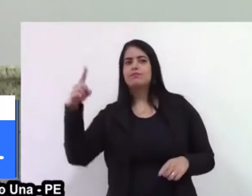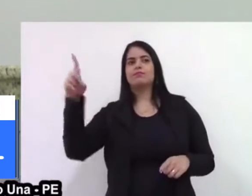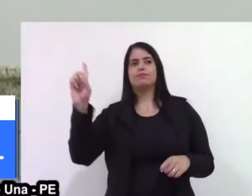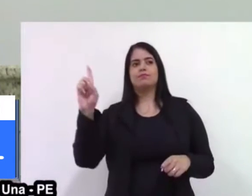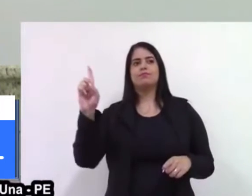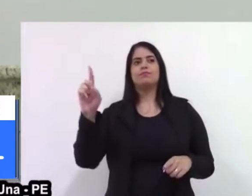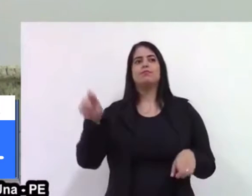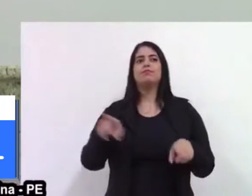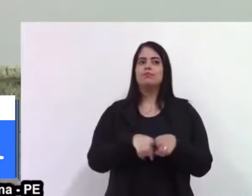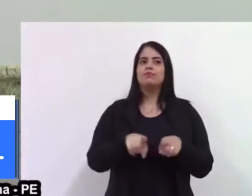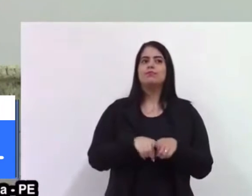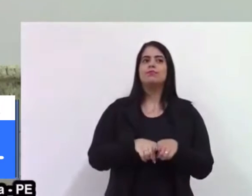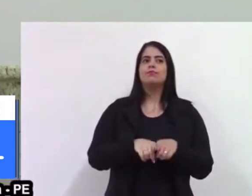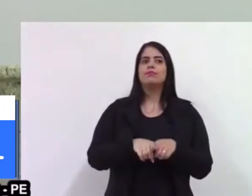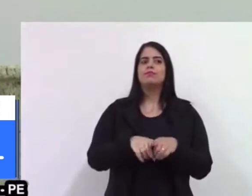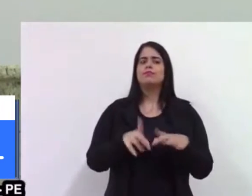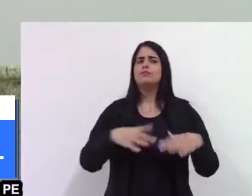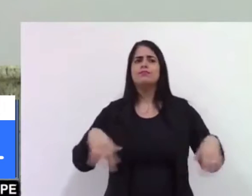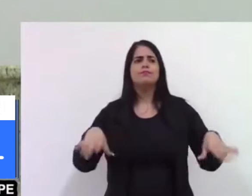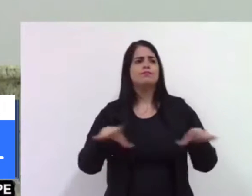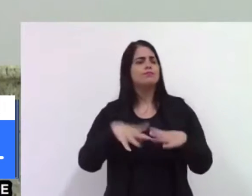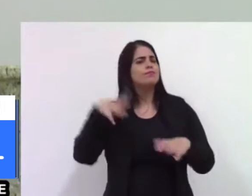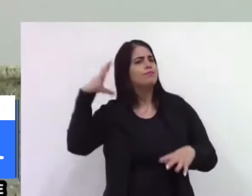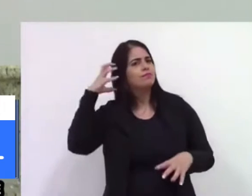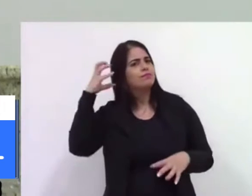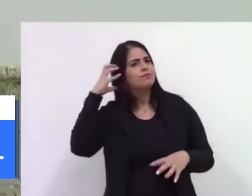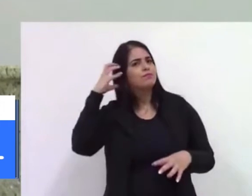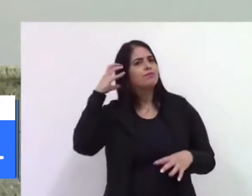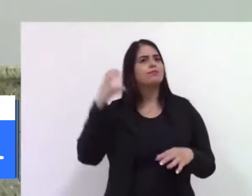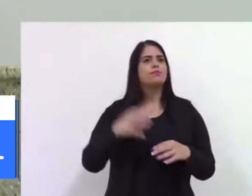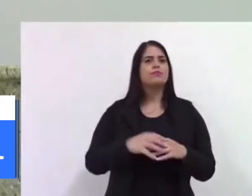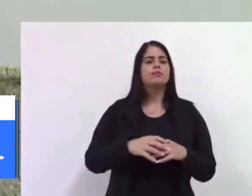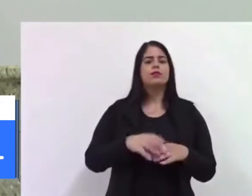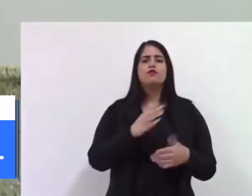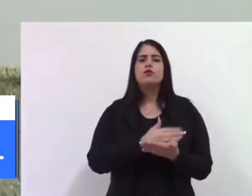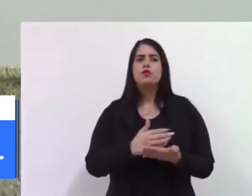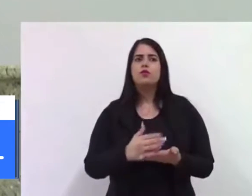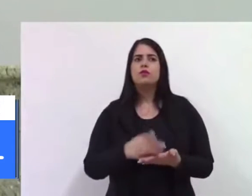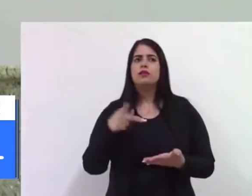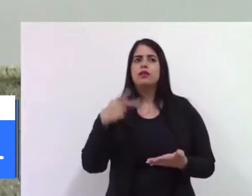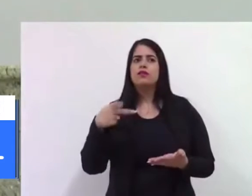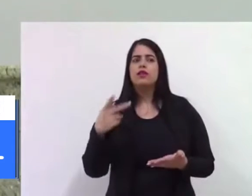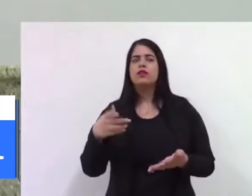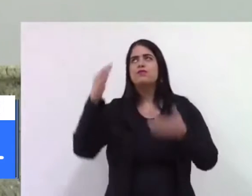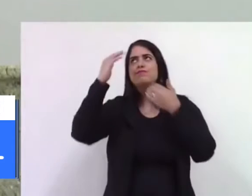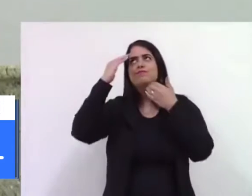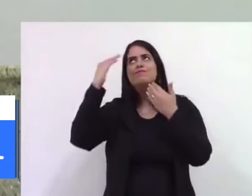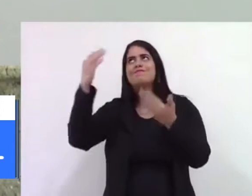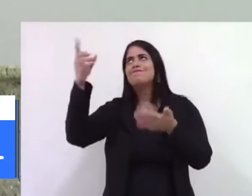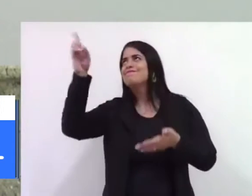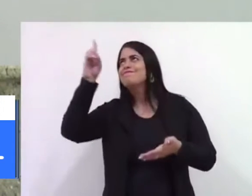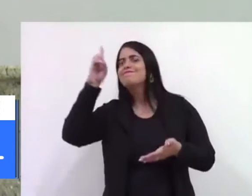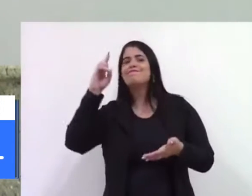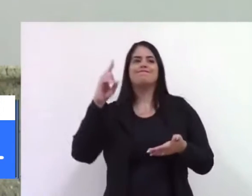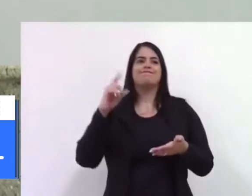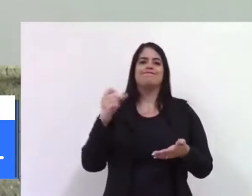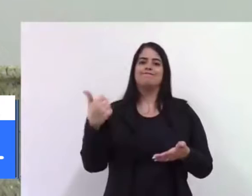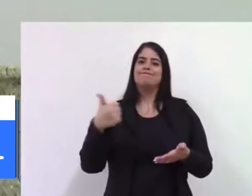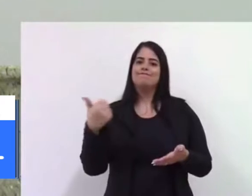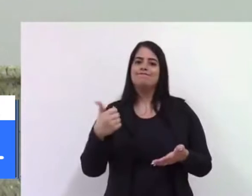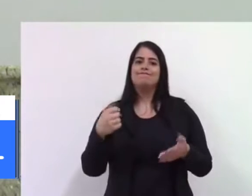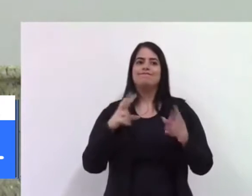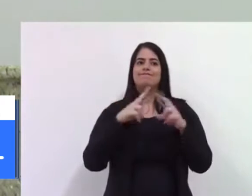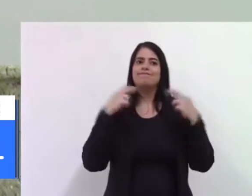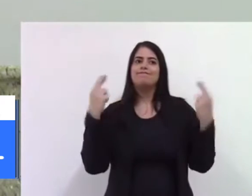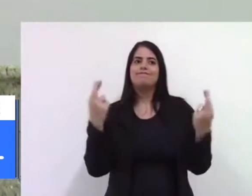enfim, a todos que estão nos ouvindo. E vou iniciar as minhas palavras agradecendo a Deus pela primeira reunião desse período,